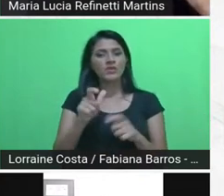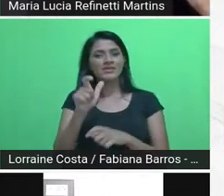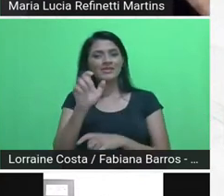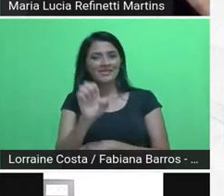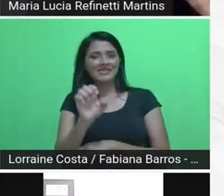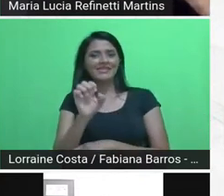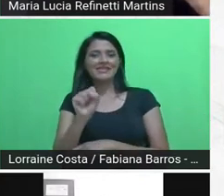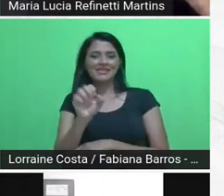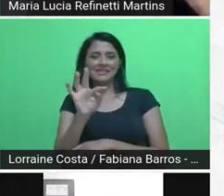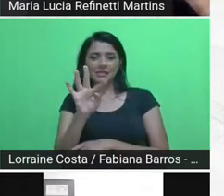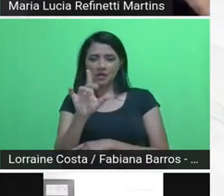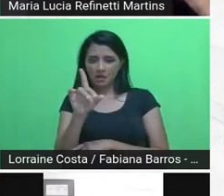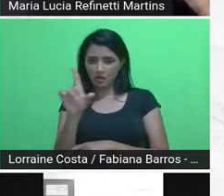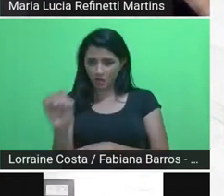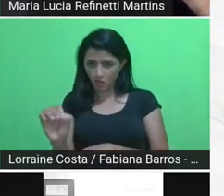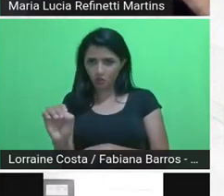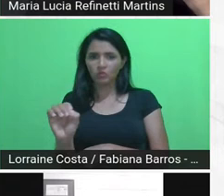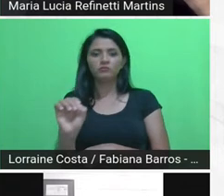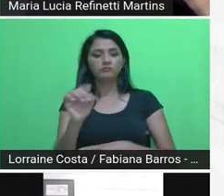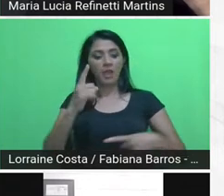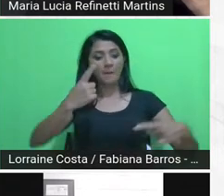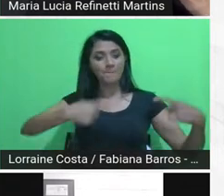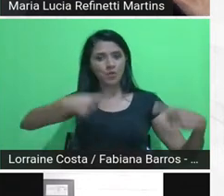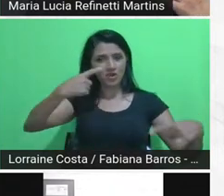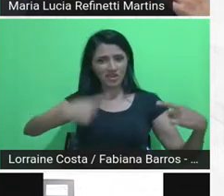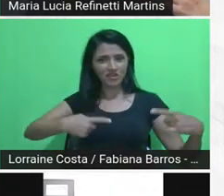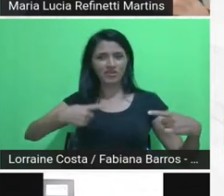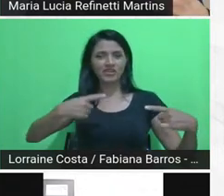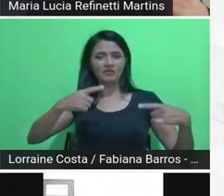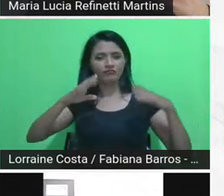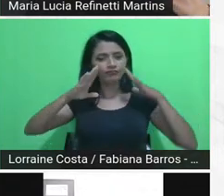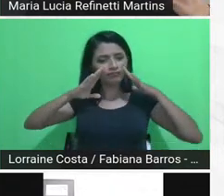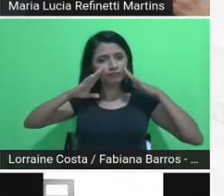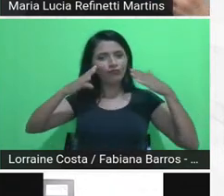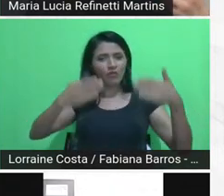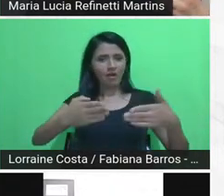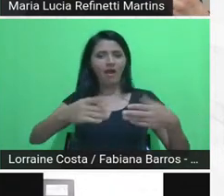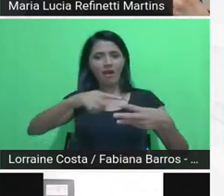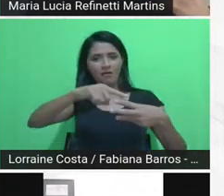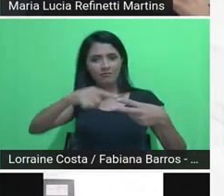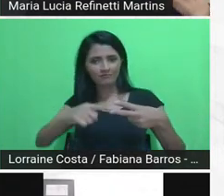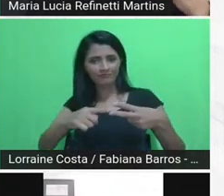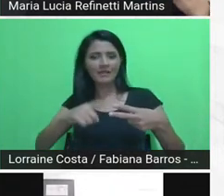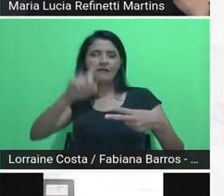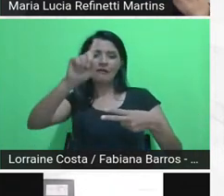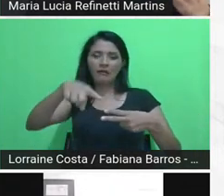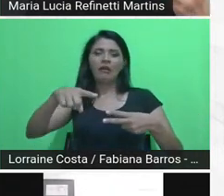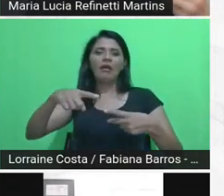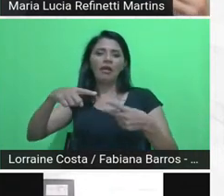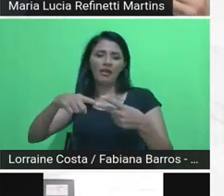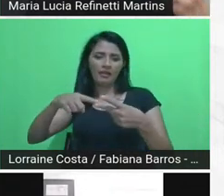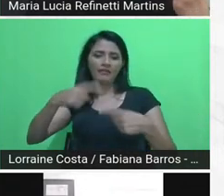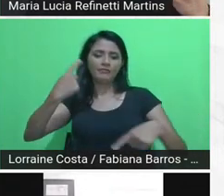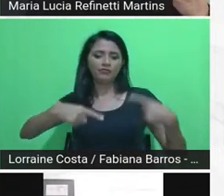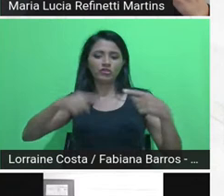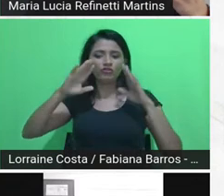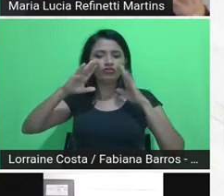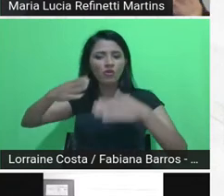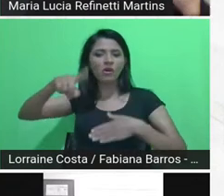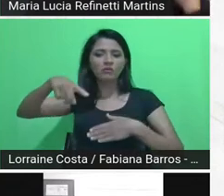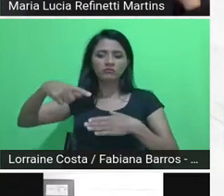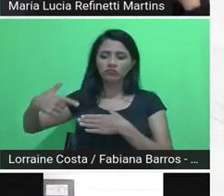as políticas focais que é o conflito que a gente vem tendo